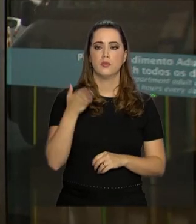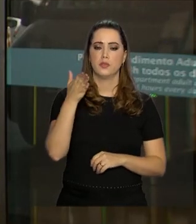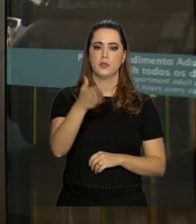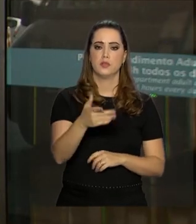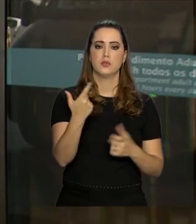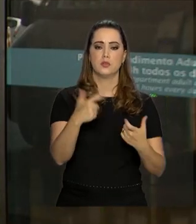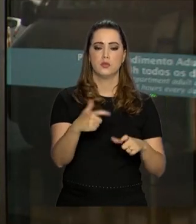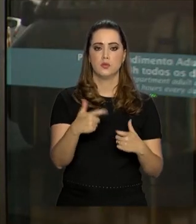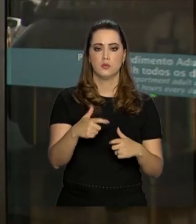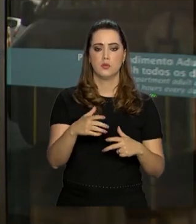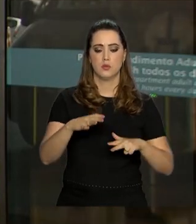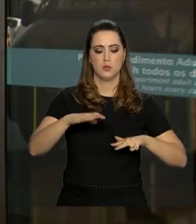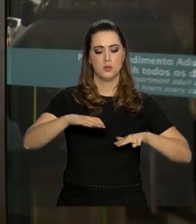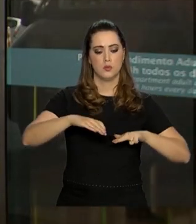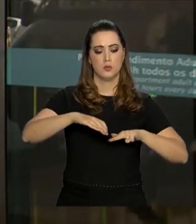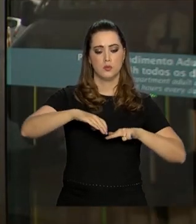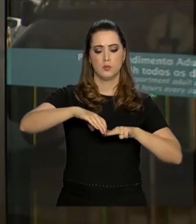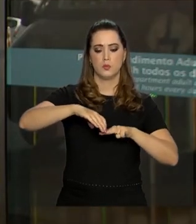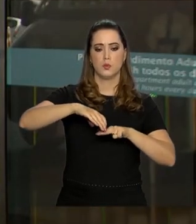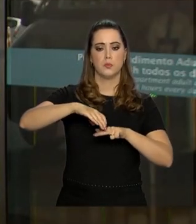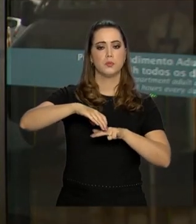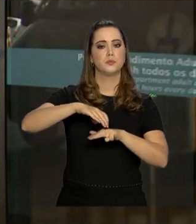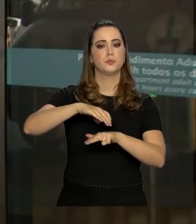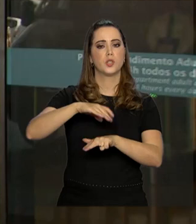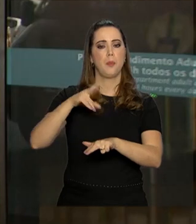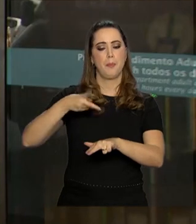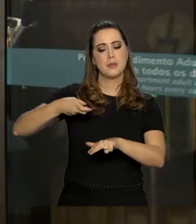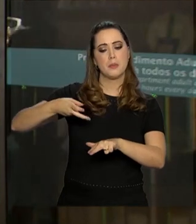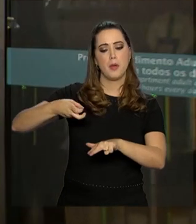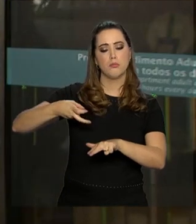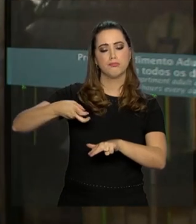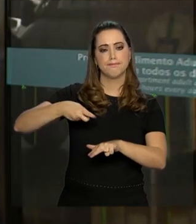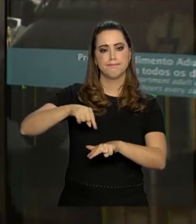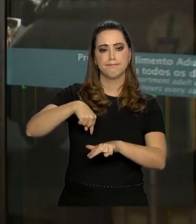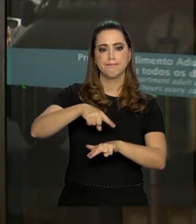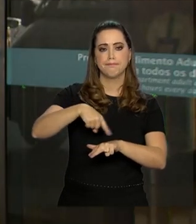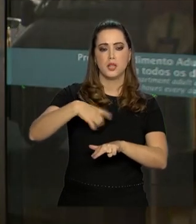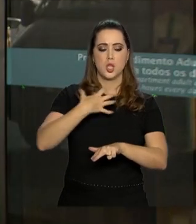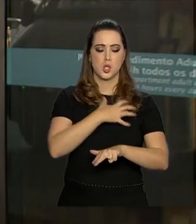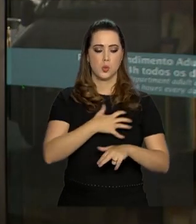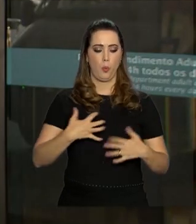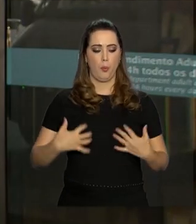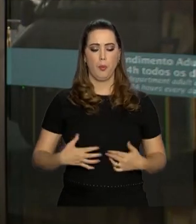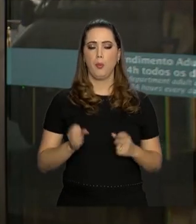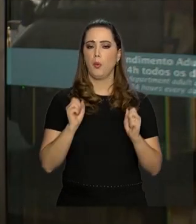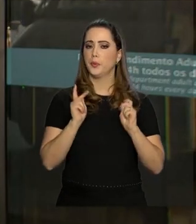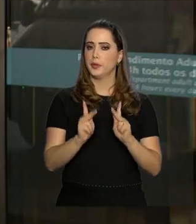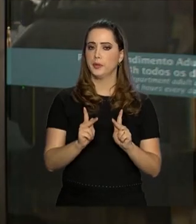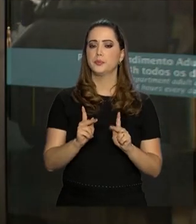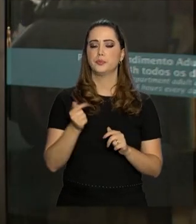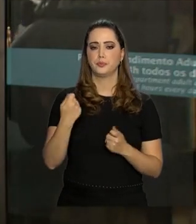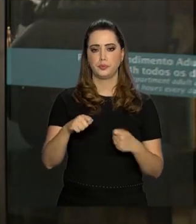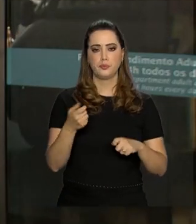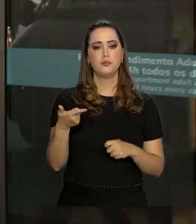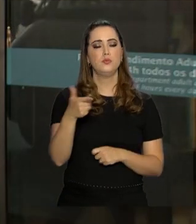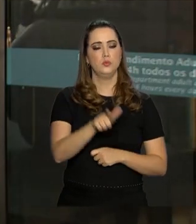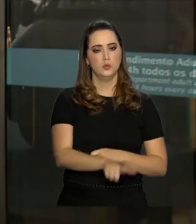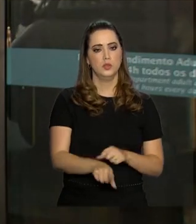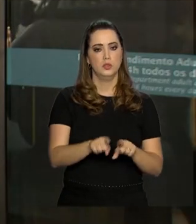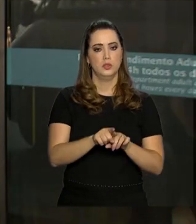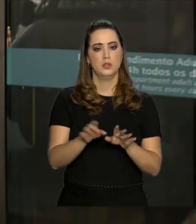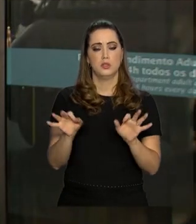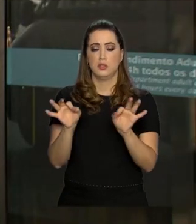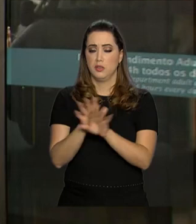ao centro de laboratórios de imagem Para que o Presidente faça esse tipo de exame e seja totalmente